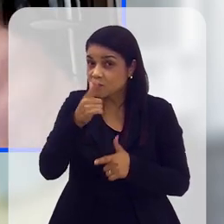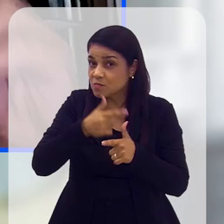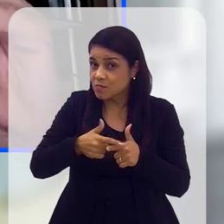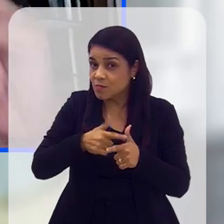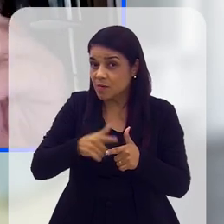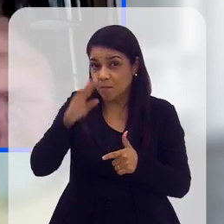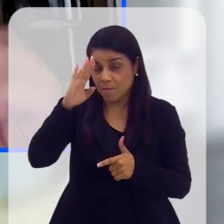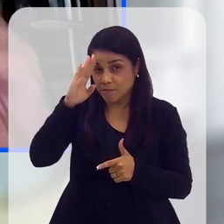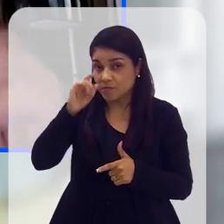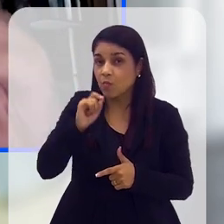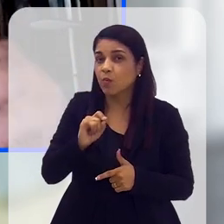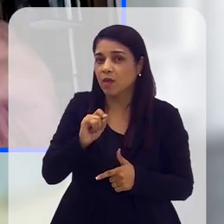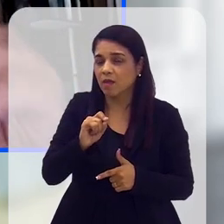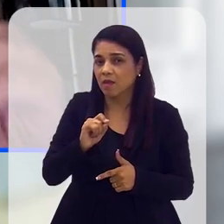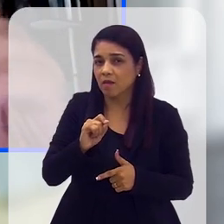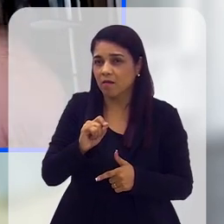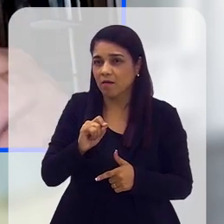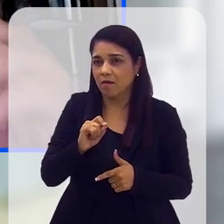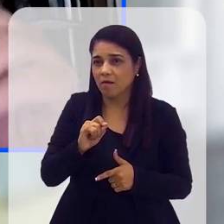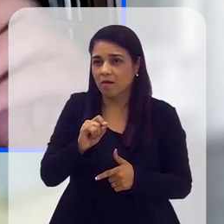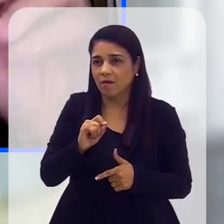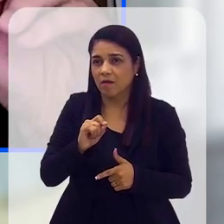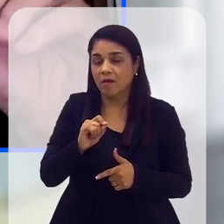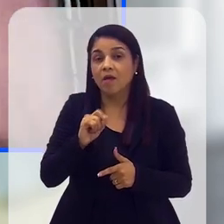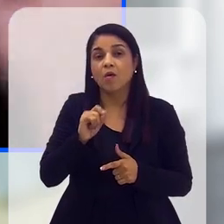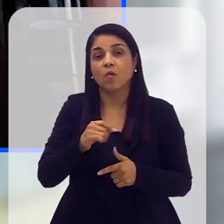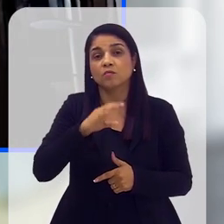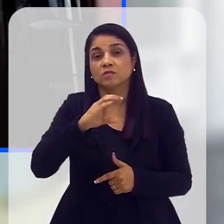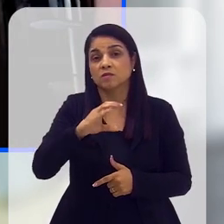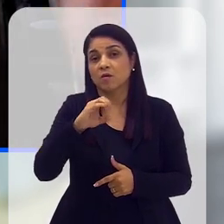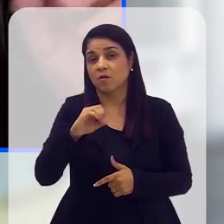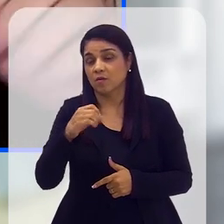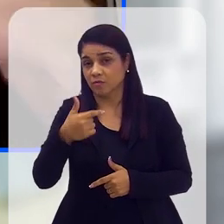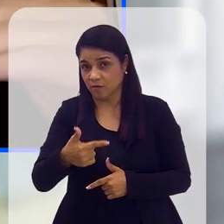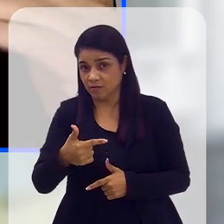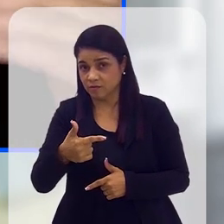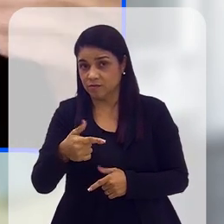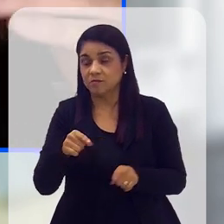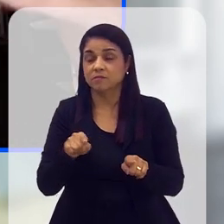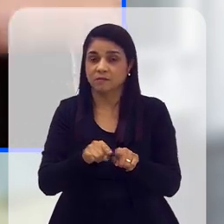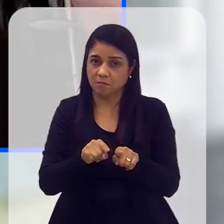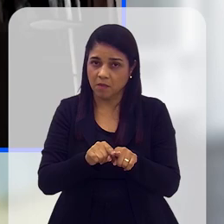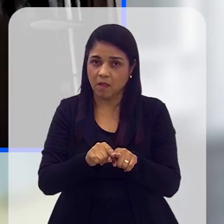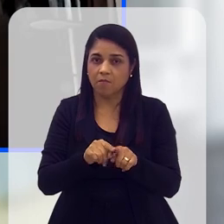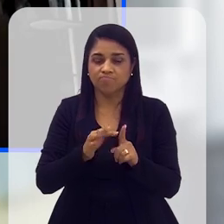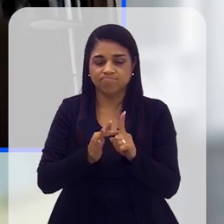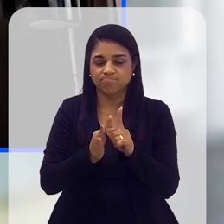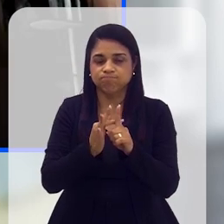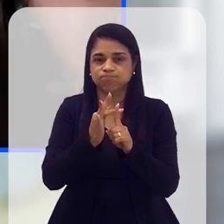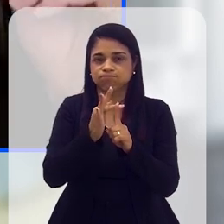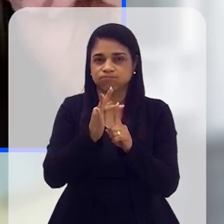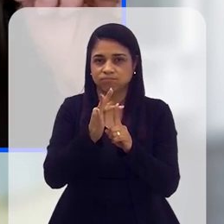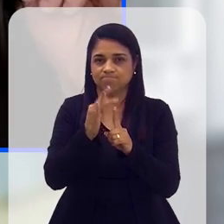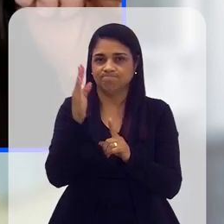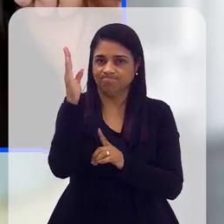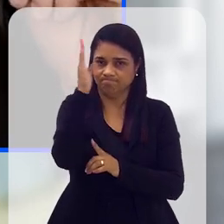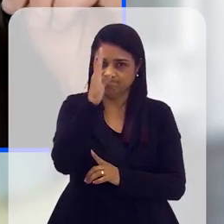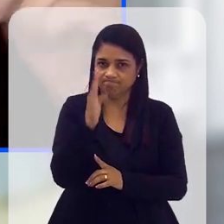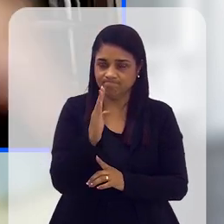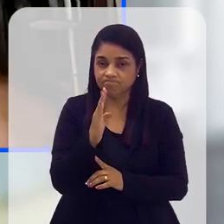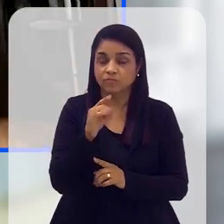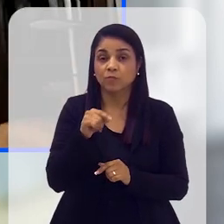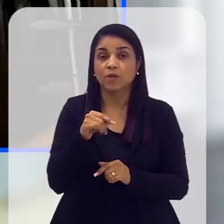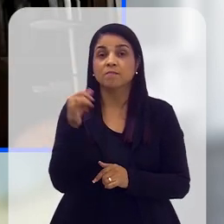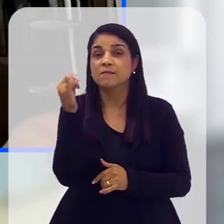grande questão do Brasil é o agronegócio. Não é queima de combustível esposa. Claro que a câmera de combustível está aumentando também, no caso do Brasil.